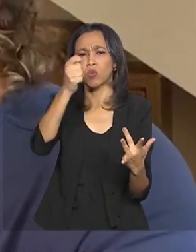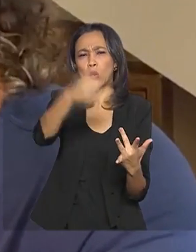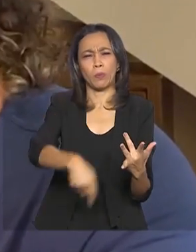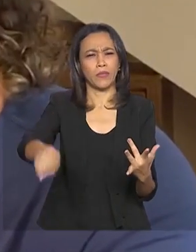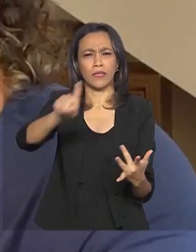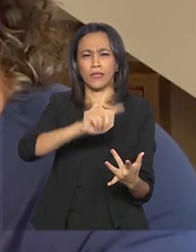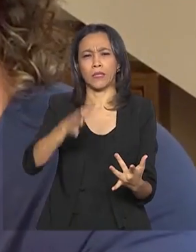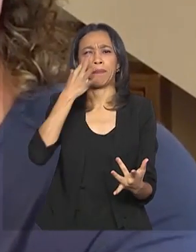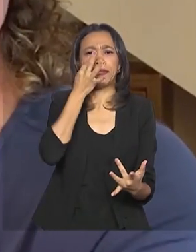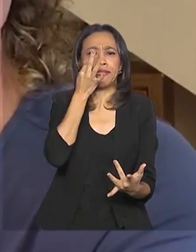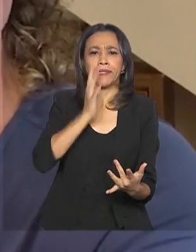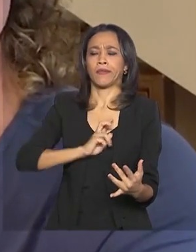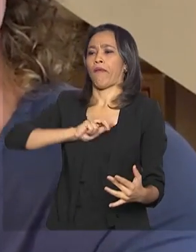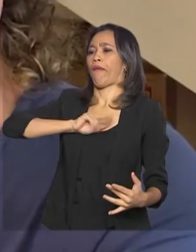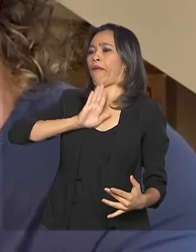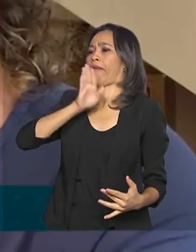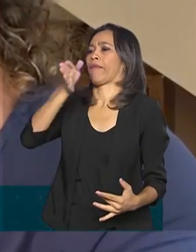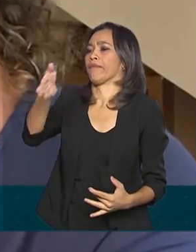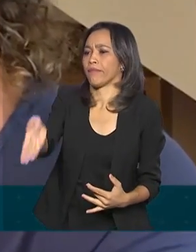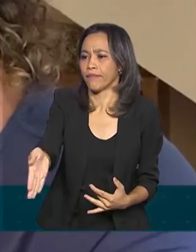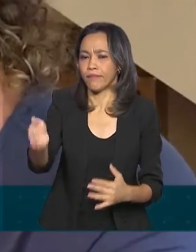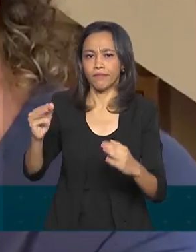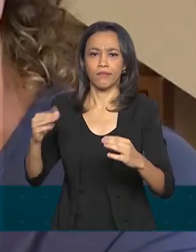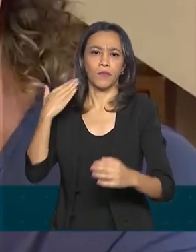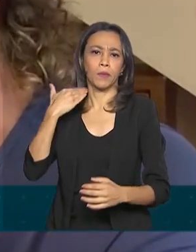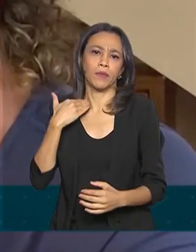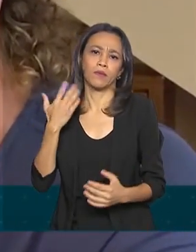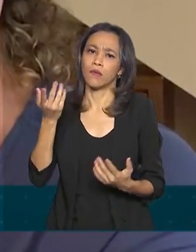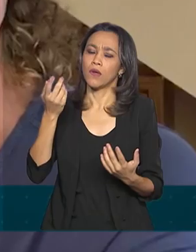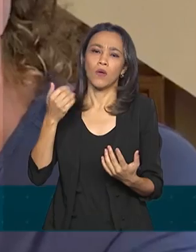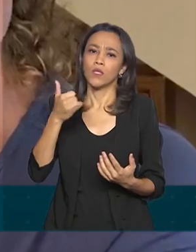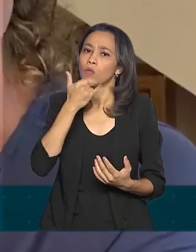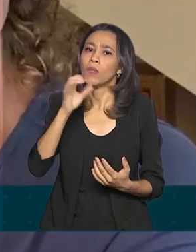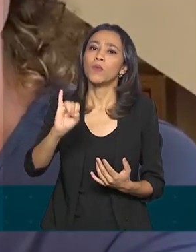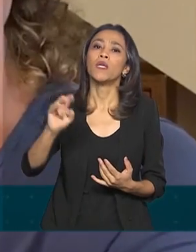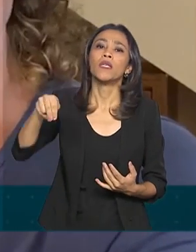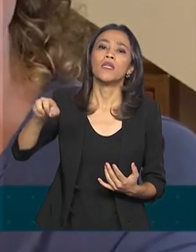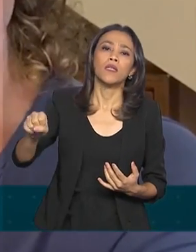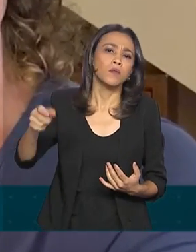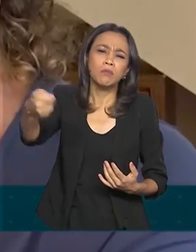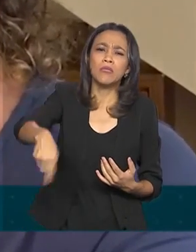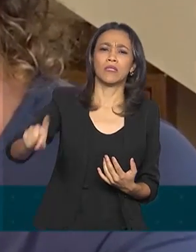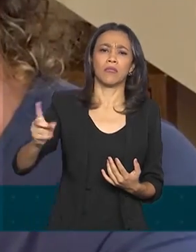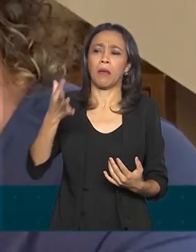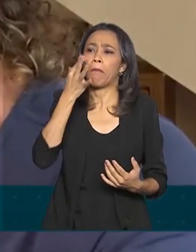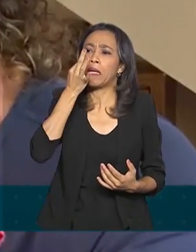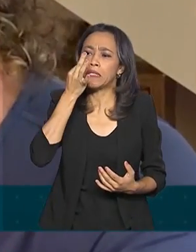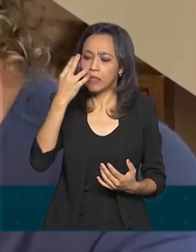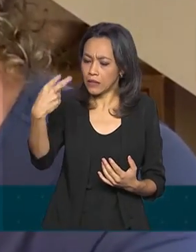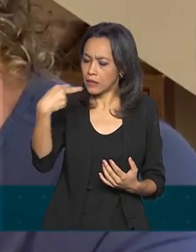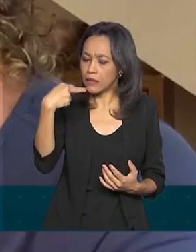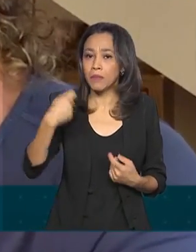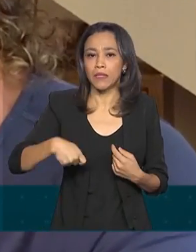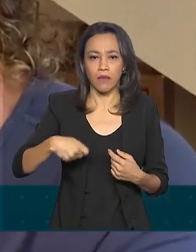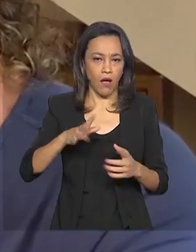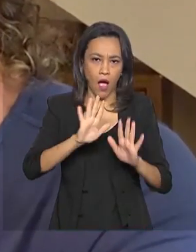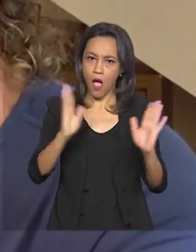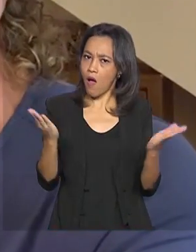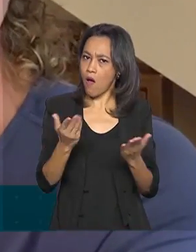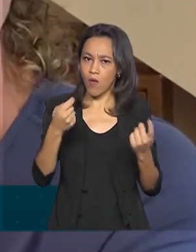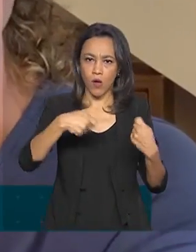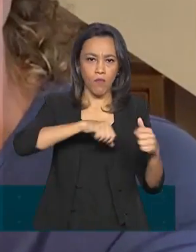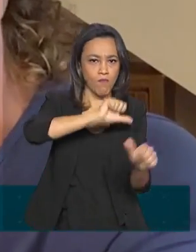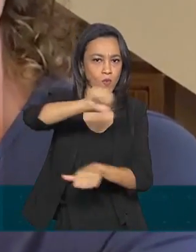mais se deslocar para as agências, porque os serviços que antes dependiam da presença dele, agora são